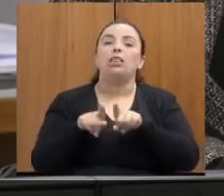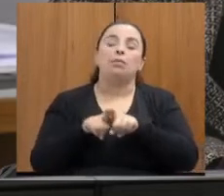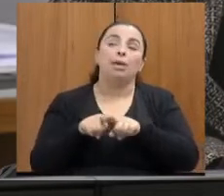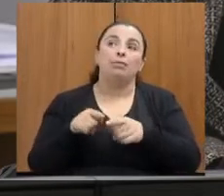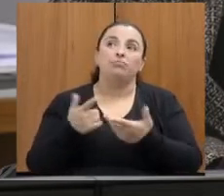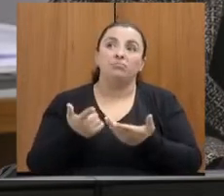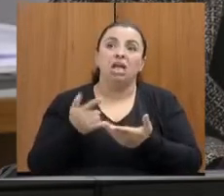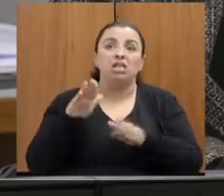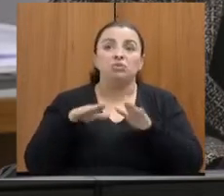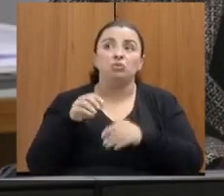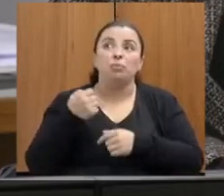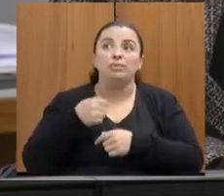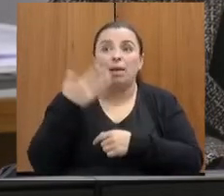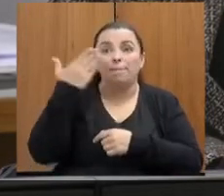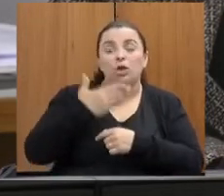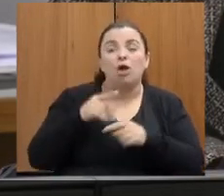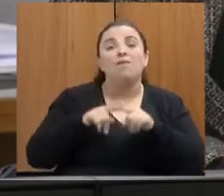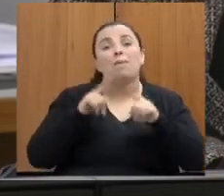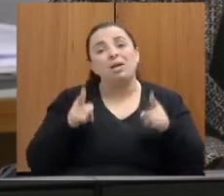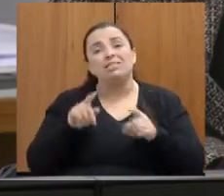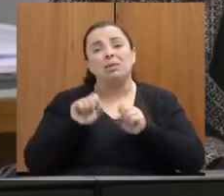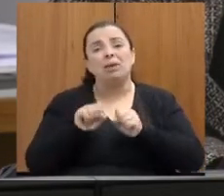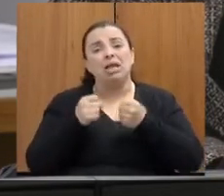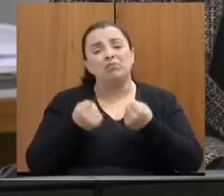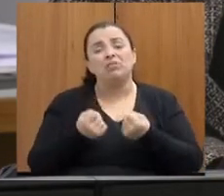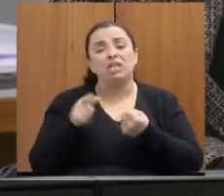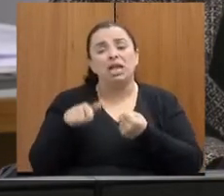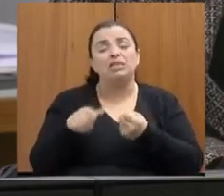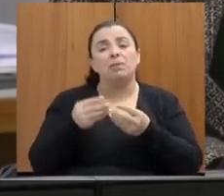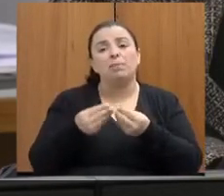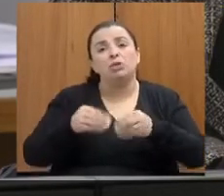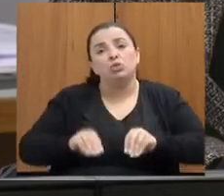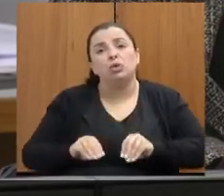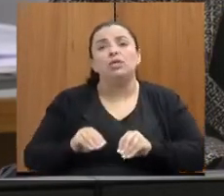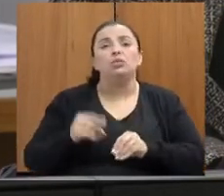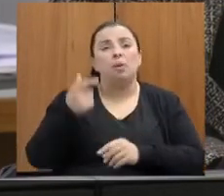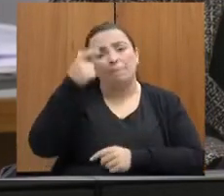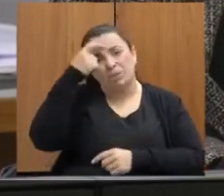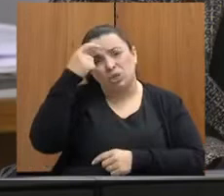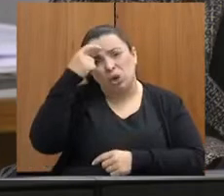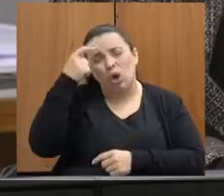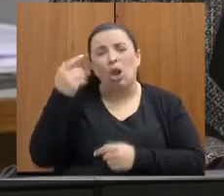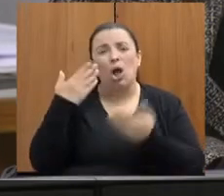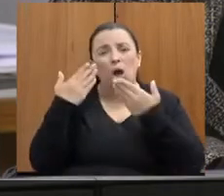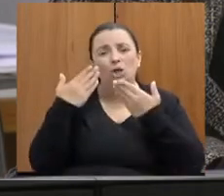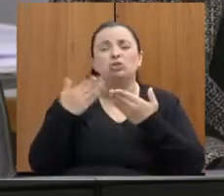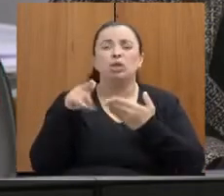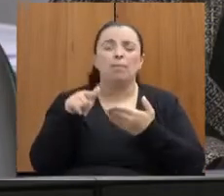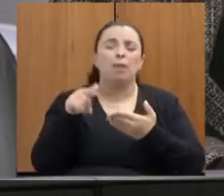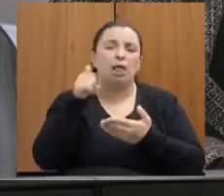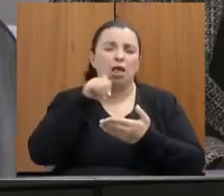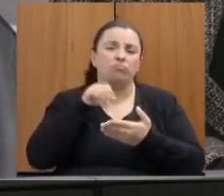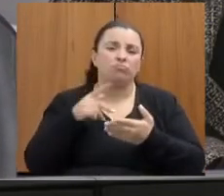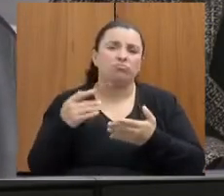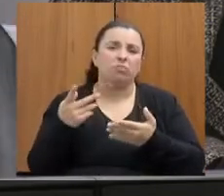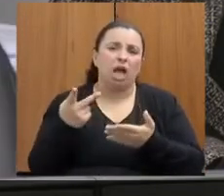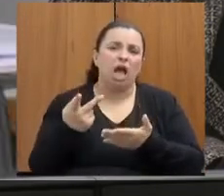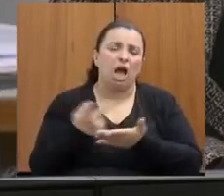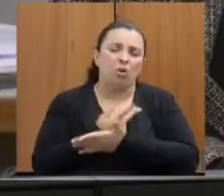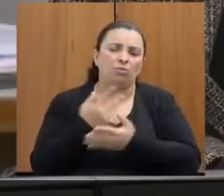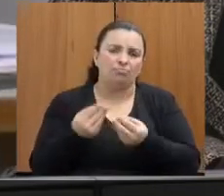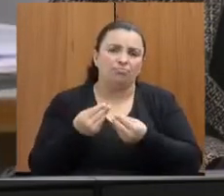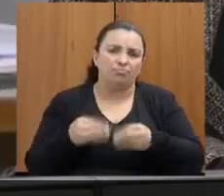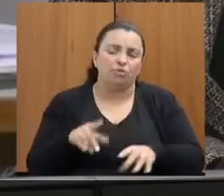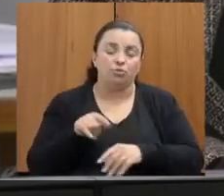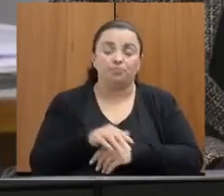mais para reforçar essa questão do dano psicológico sofrido pela mulher. Eu acho, muito importante. E a gente também tem tentado fazer na